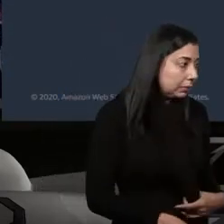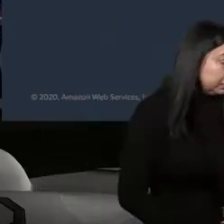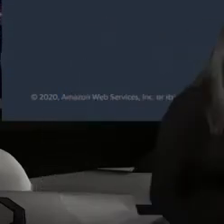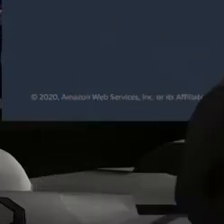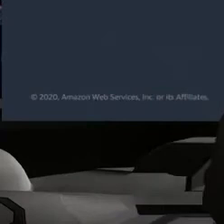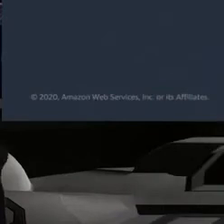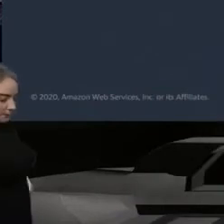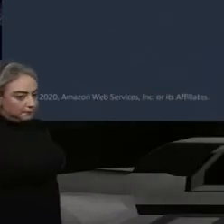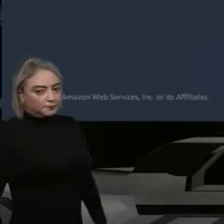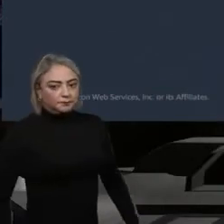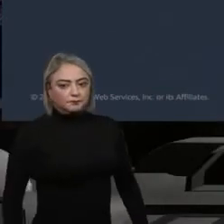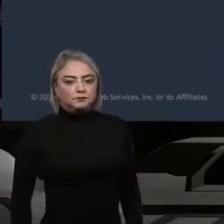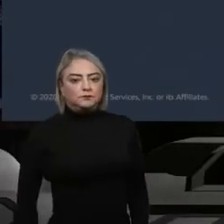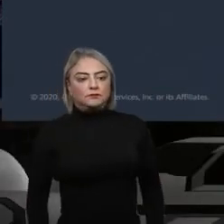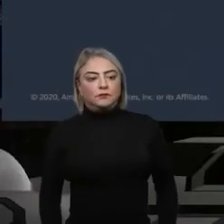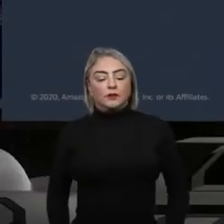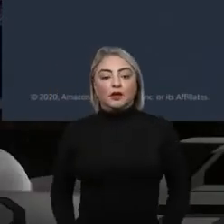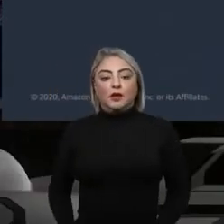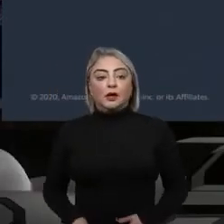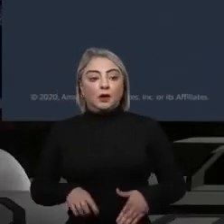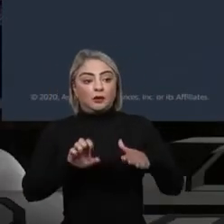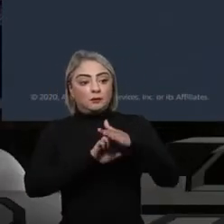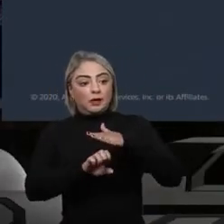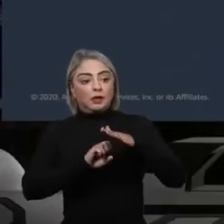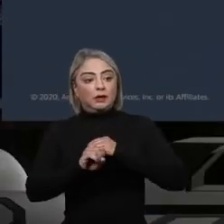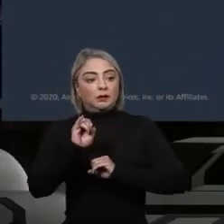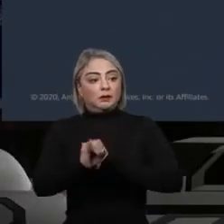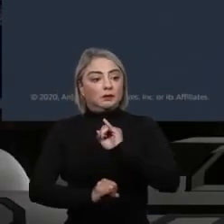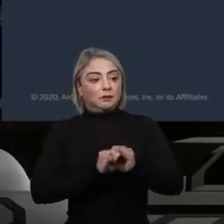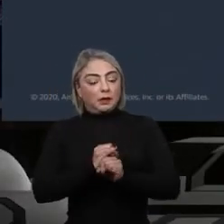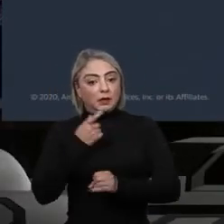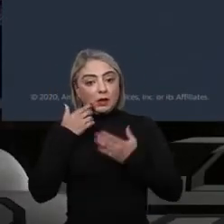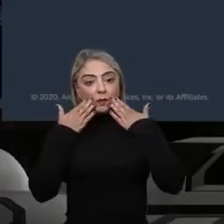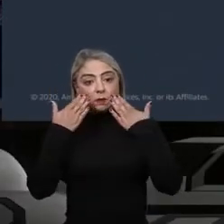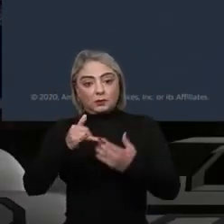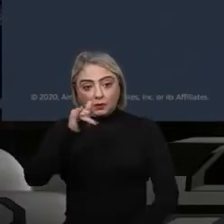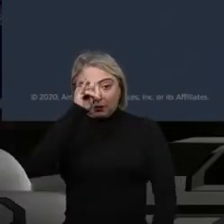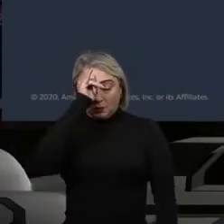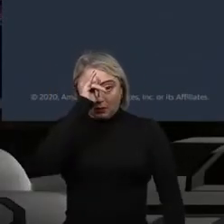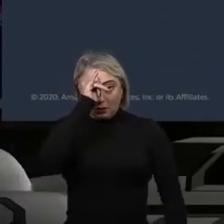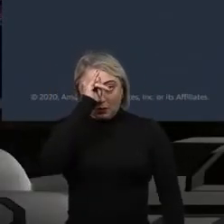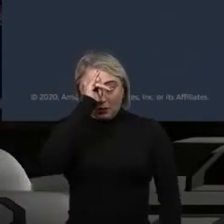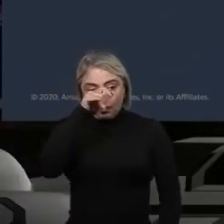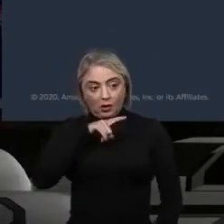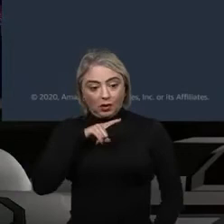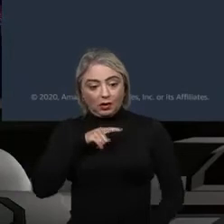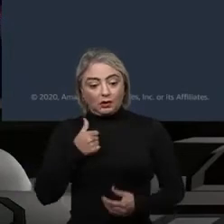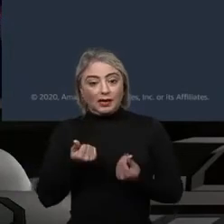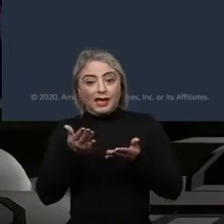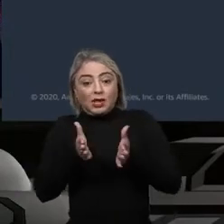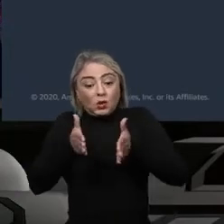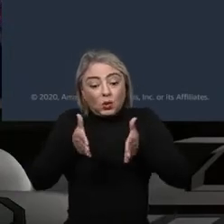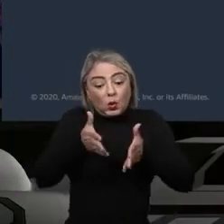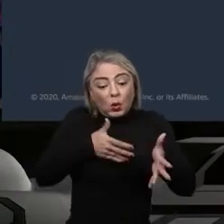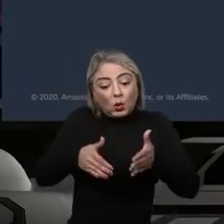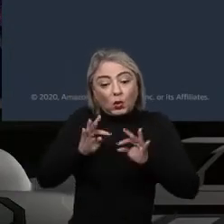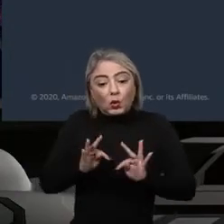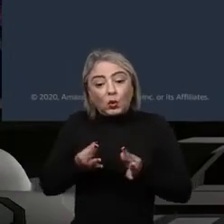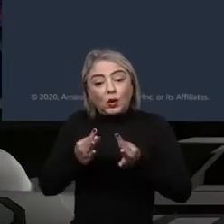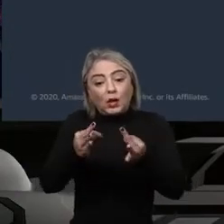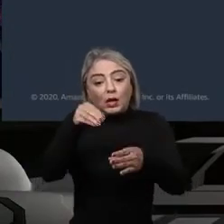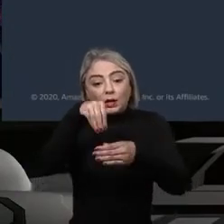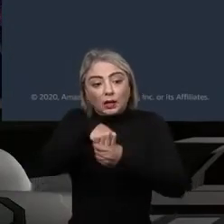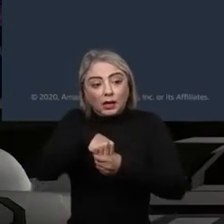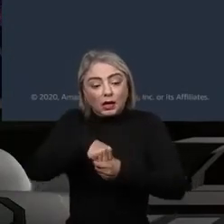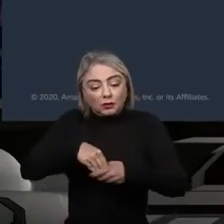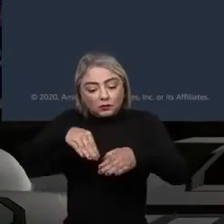invés de uma startup, como aquelas que eu mostrei, os unicórnios, terem que montar todo um aparato tecnológico dentro do